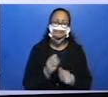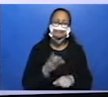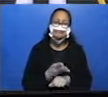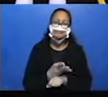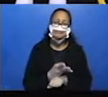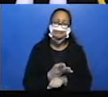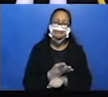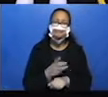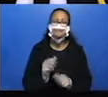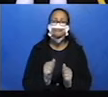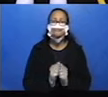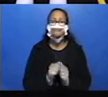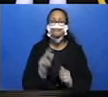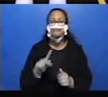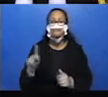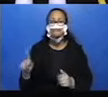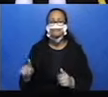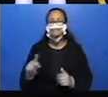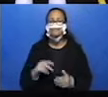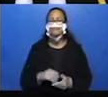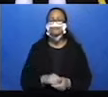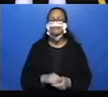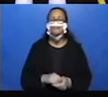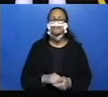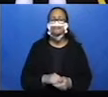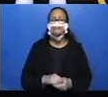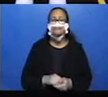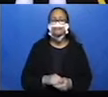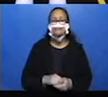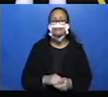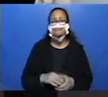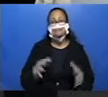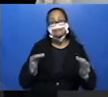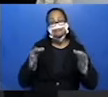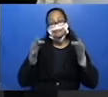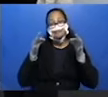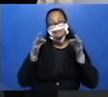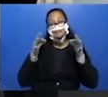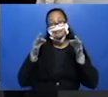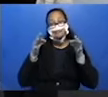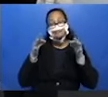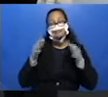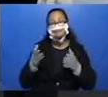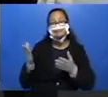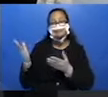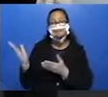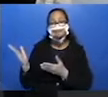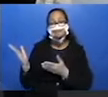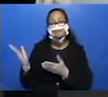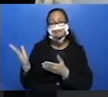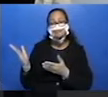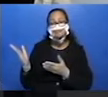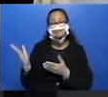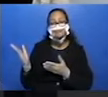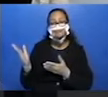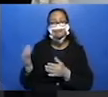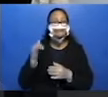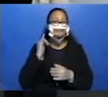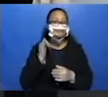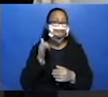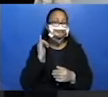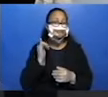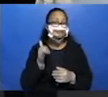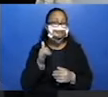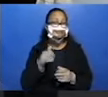professor. Fiquem ligados, na última aula nós vimos as narrativas, o narrador,